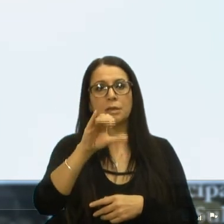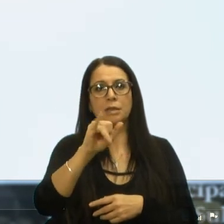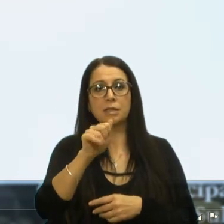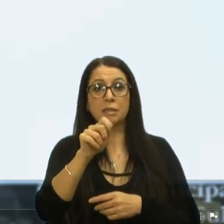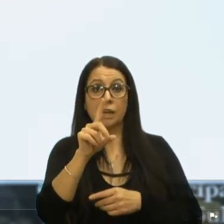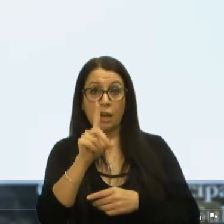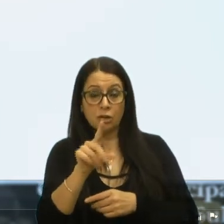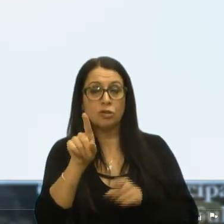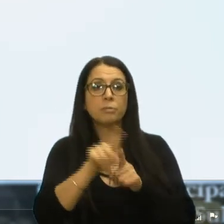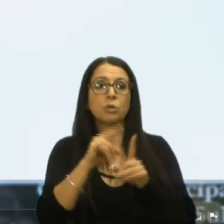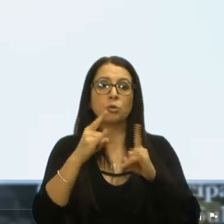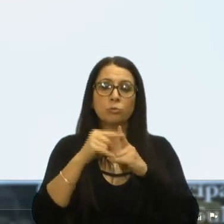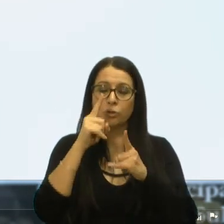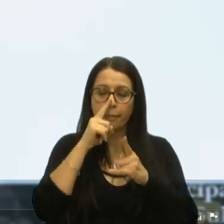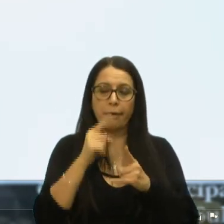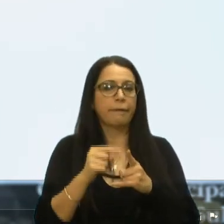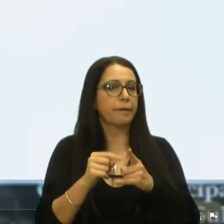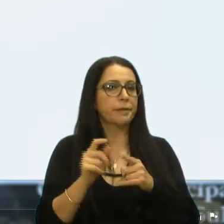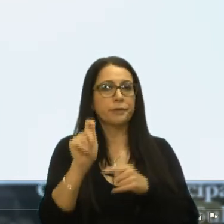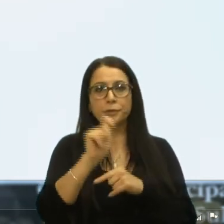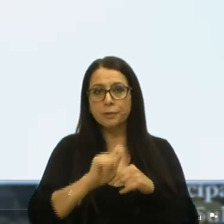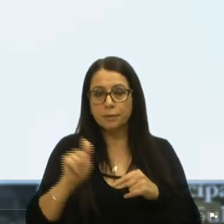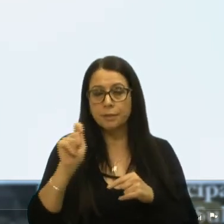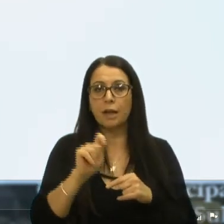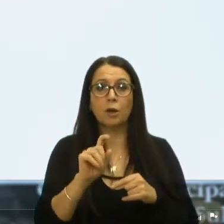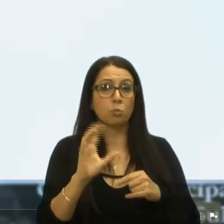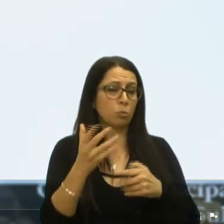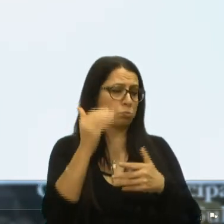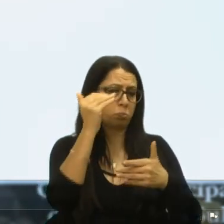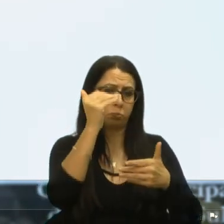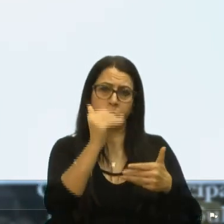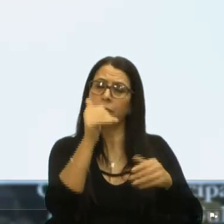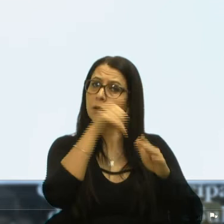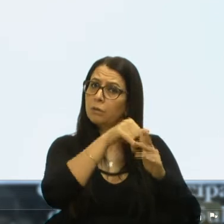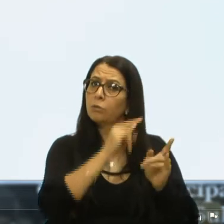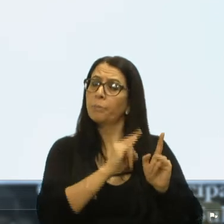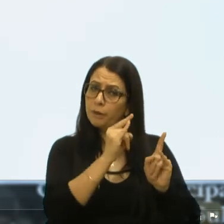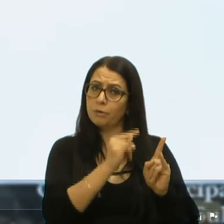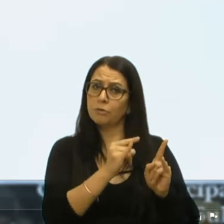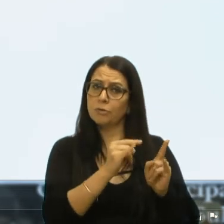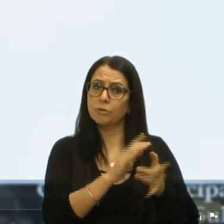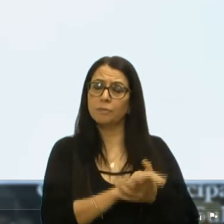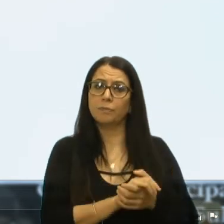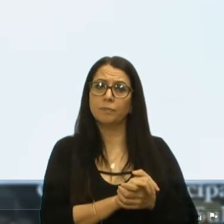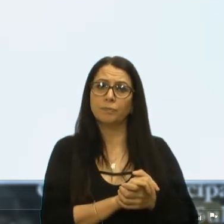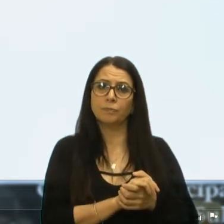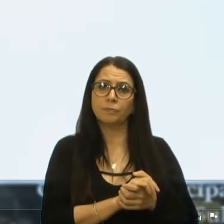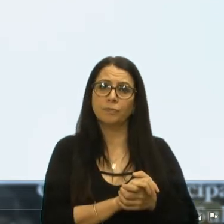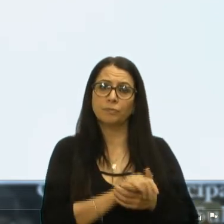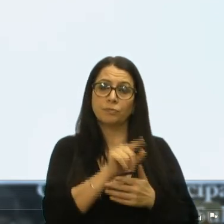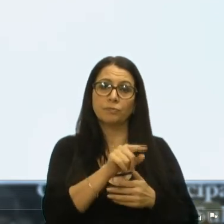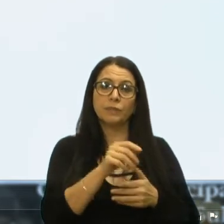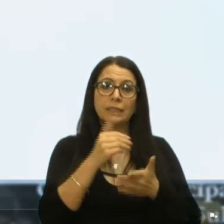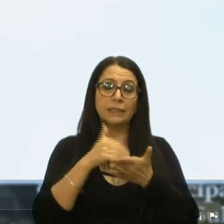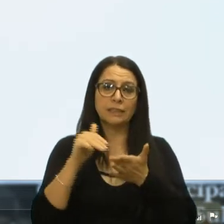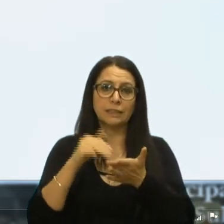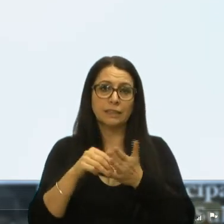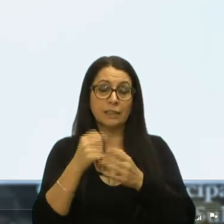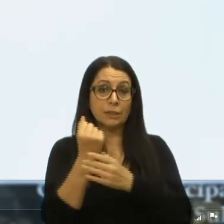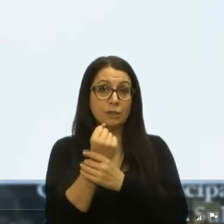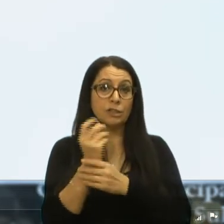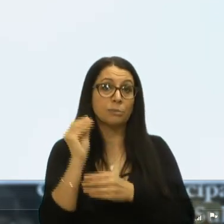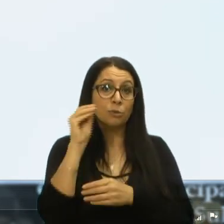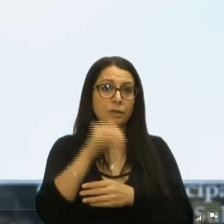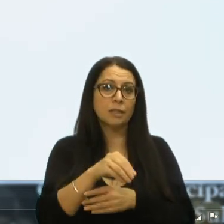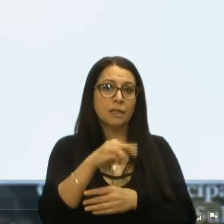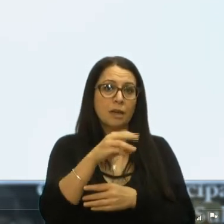dentro, clube de mães, associação, o Malman, quando estava ali, secretário de segurança, queria muito inserir ali